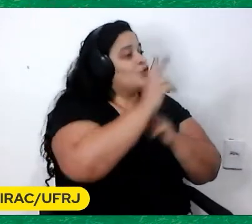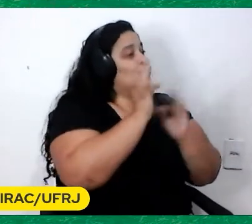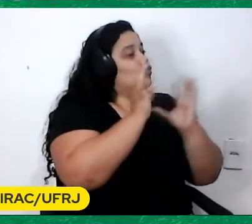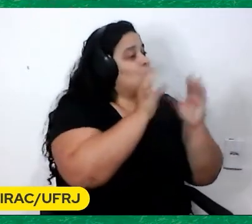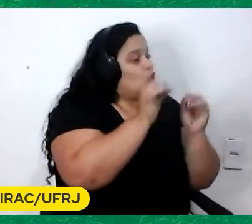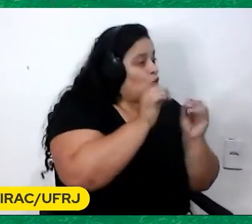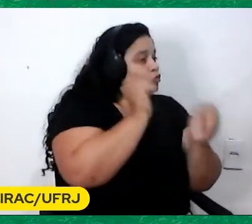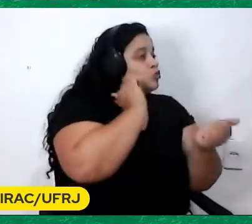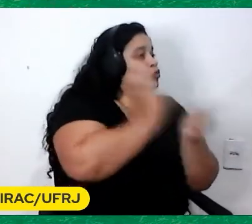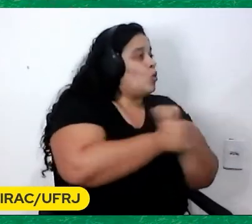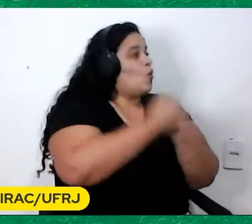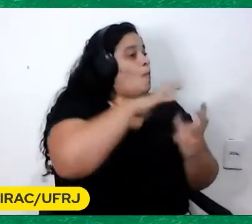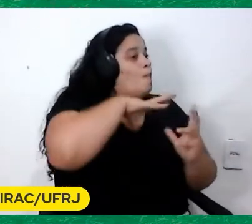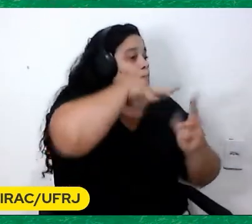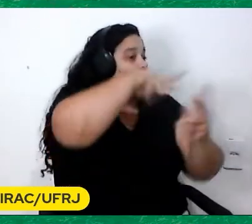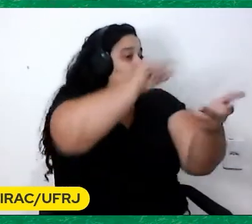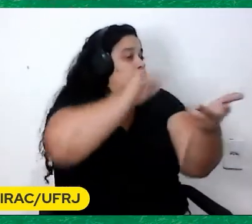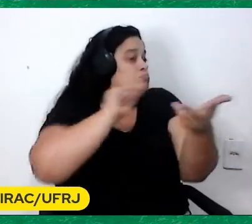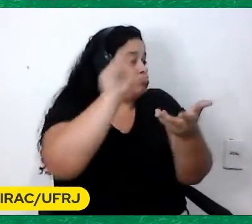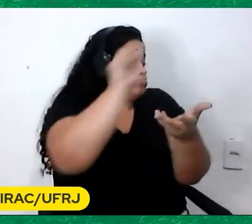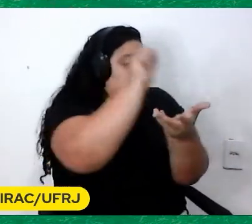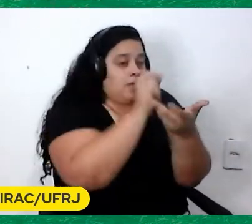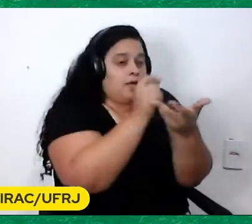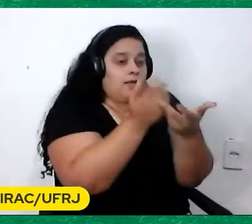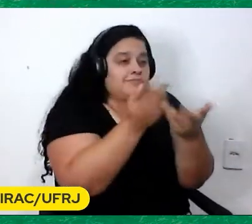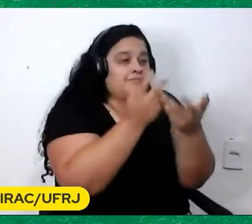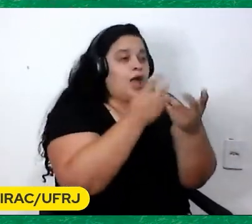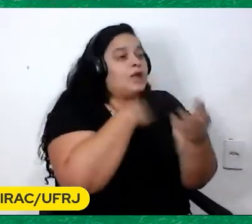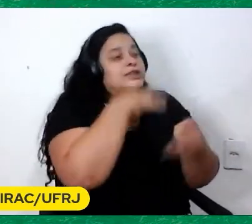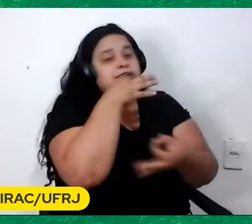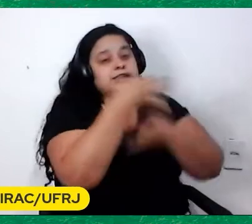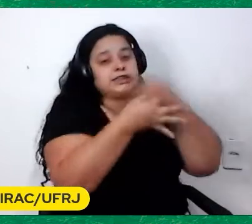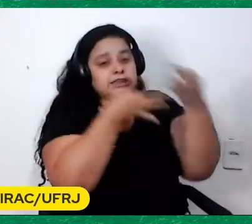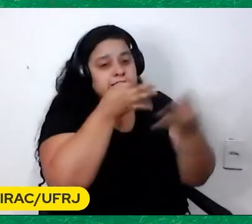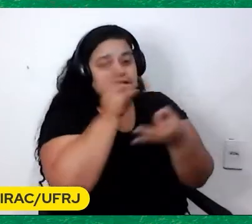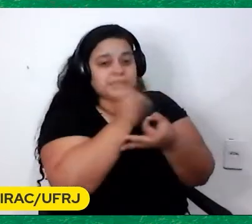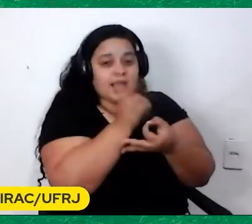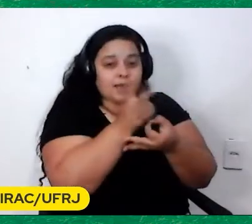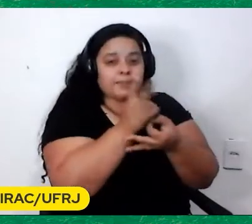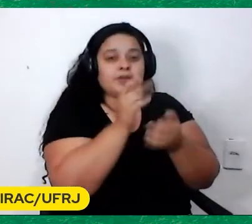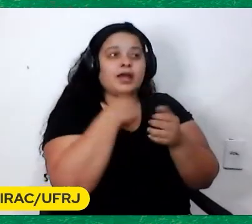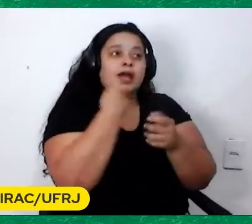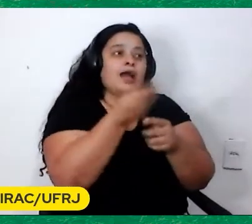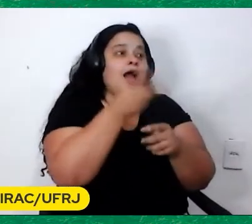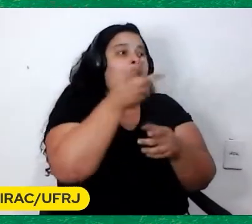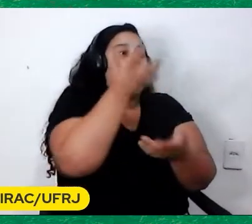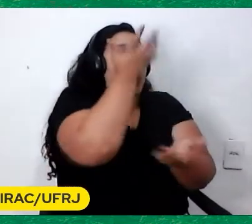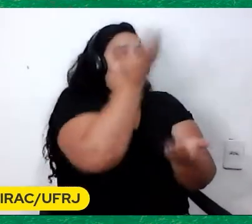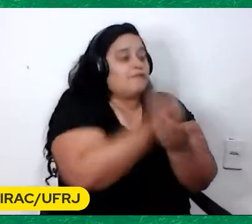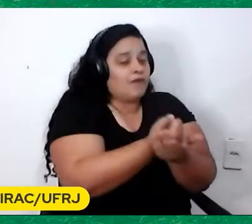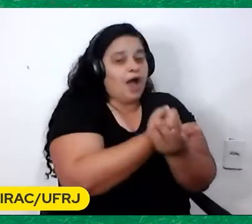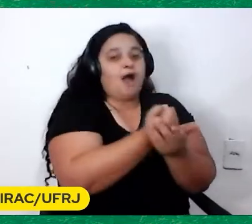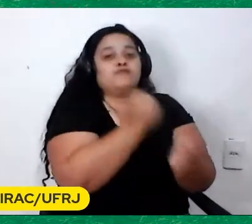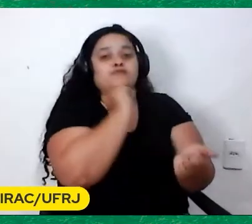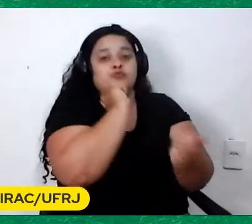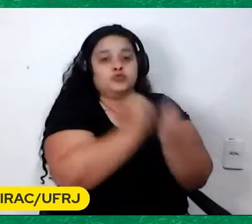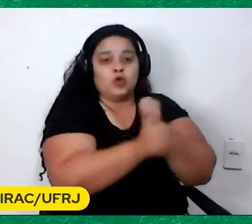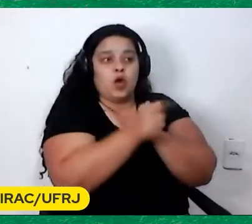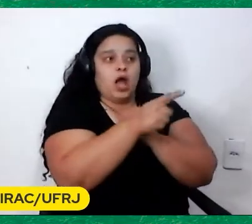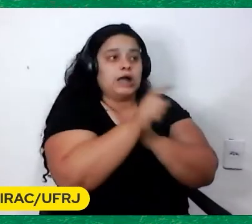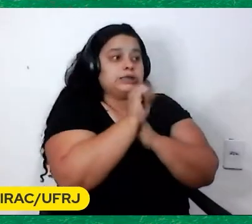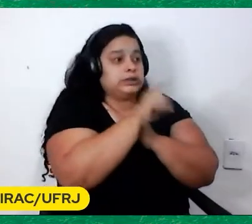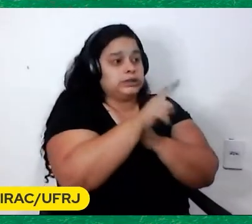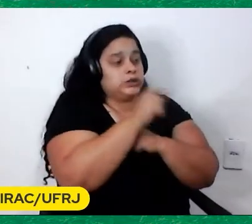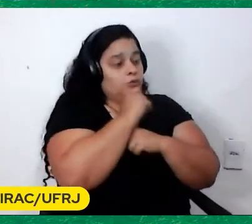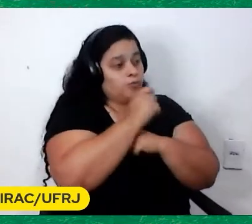mundo inteiro Realmente E ia dando as dicas Para ele E a gente gravava Os jogos Quando ele não podia ver